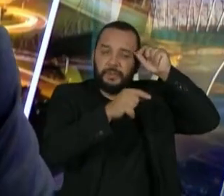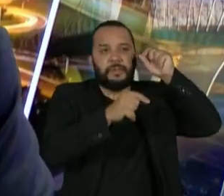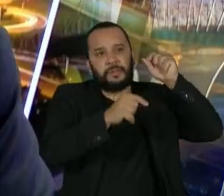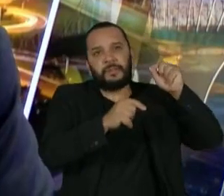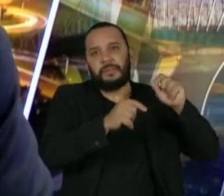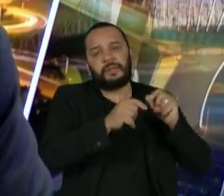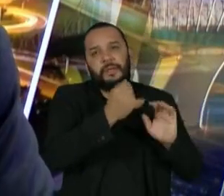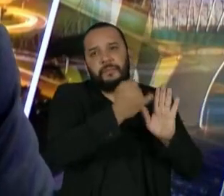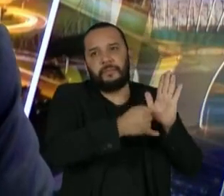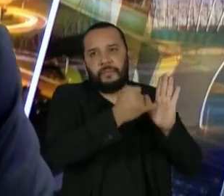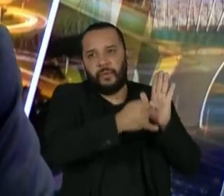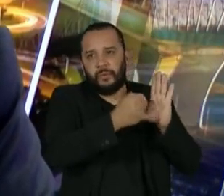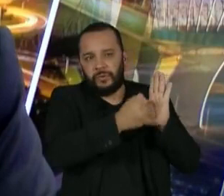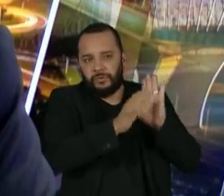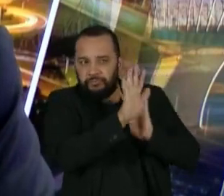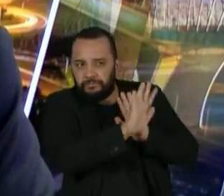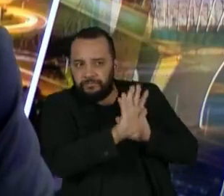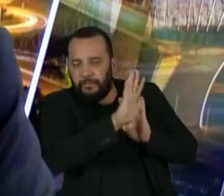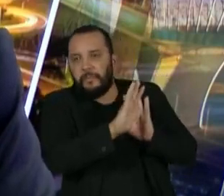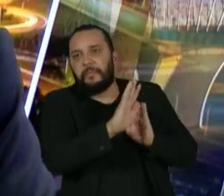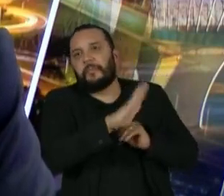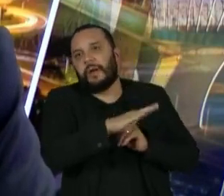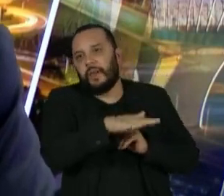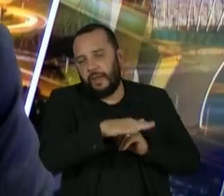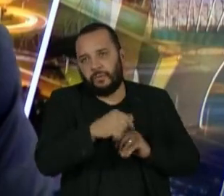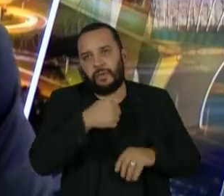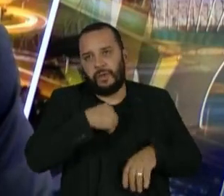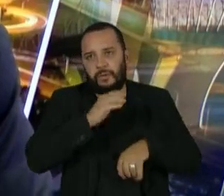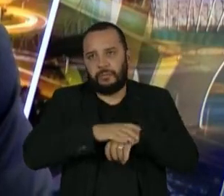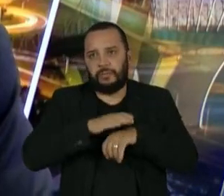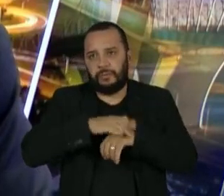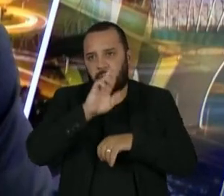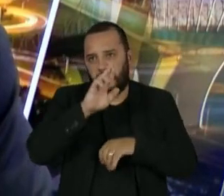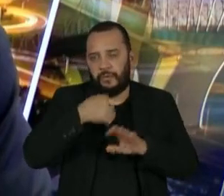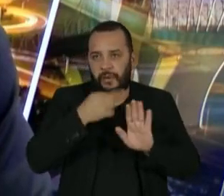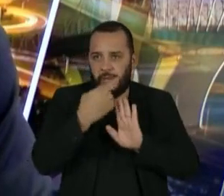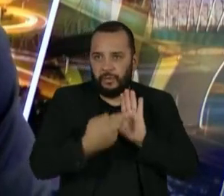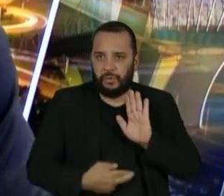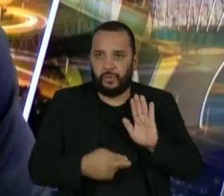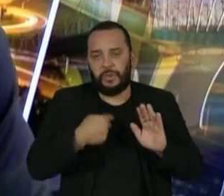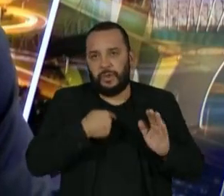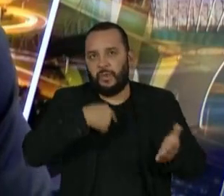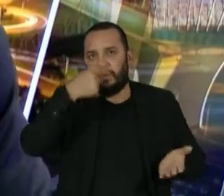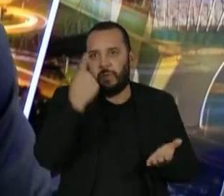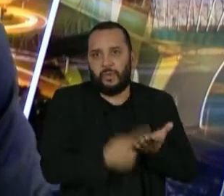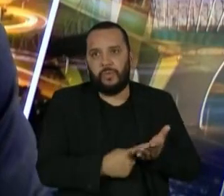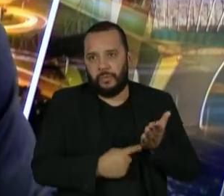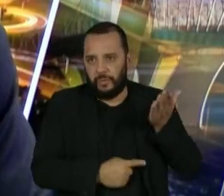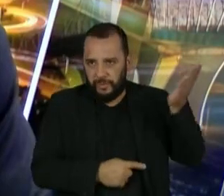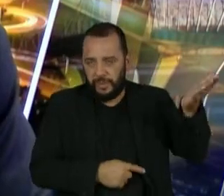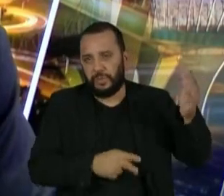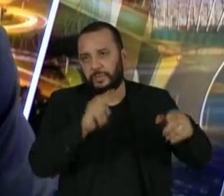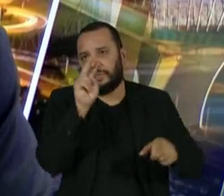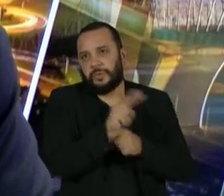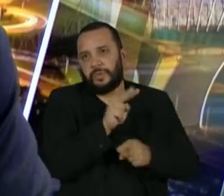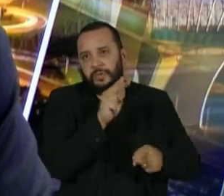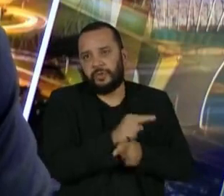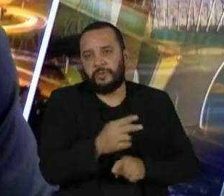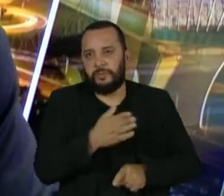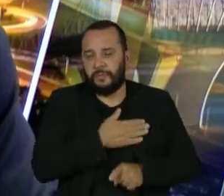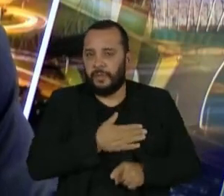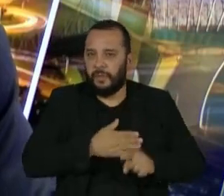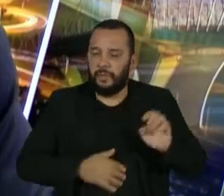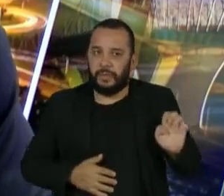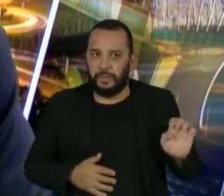matéria, porque é óbvio que o meu compromisso com o meu Estado